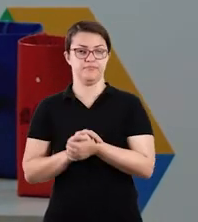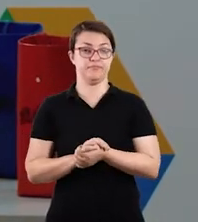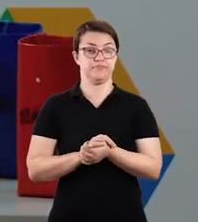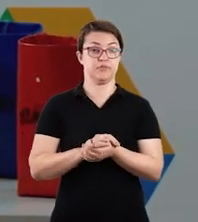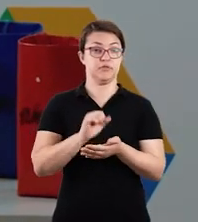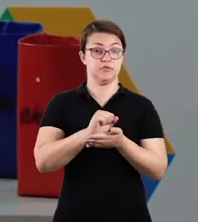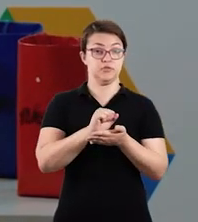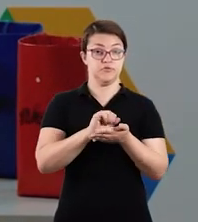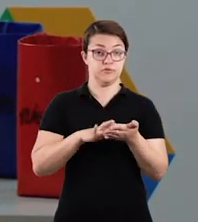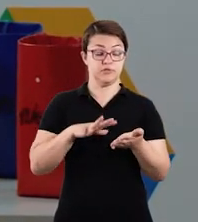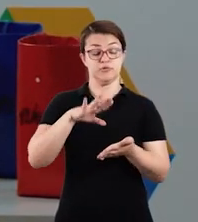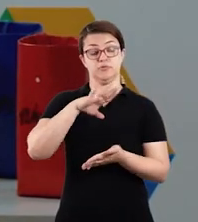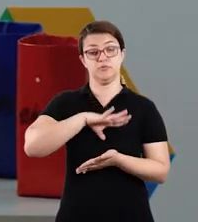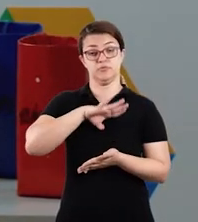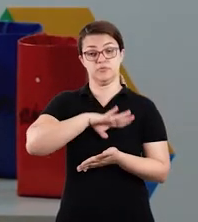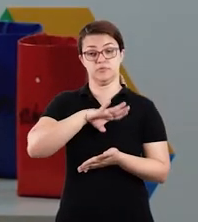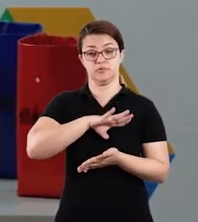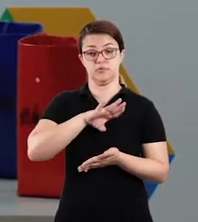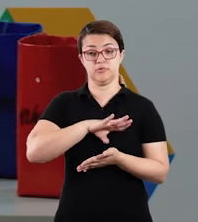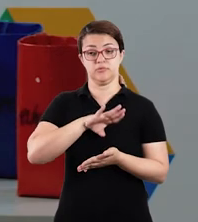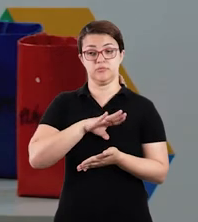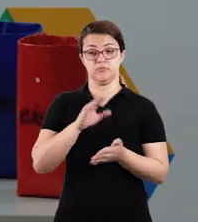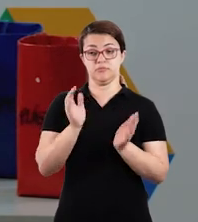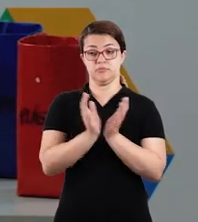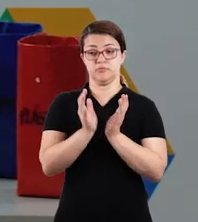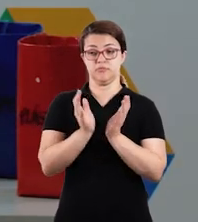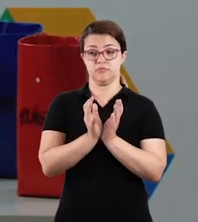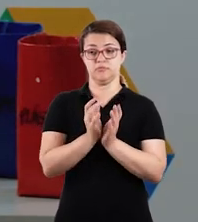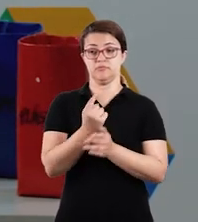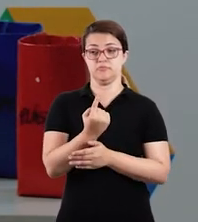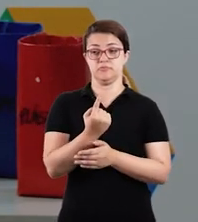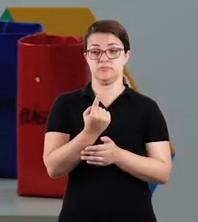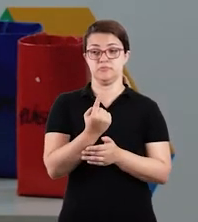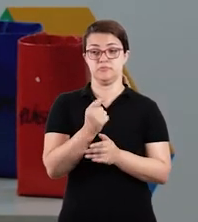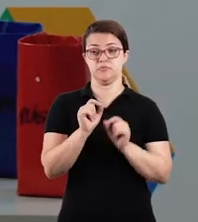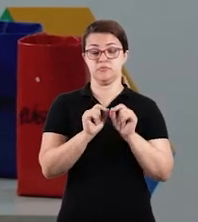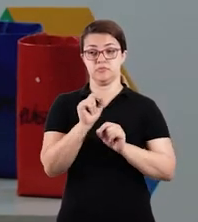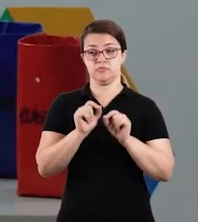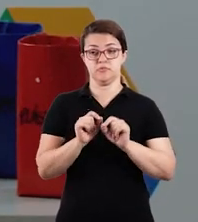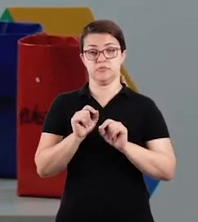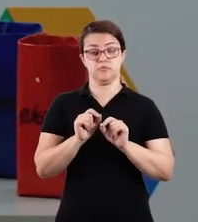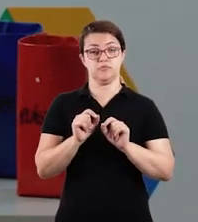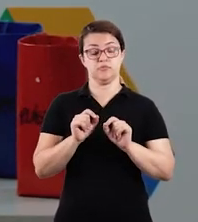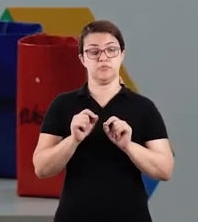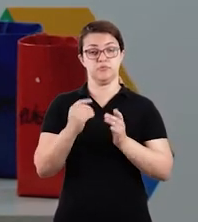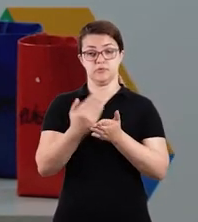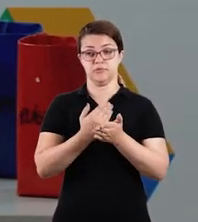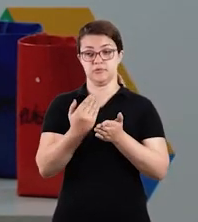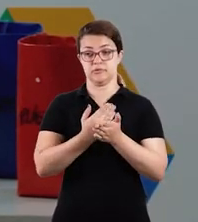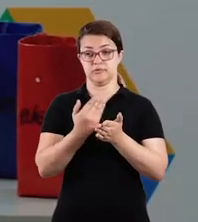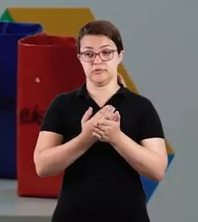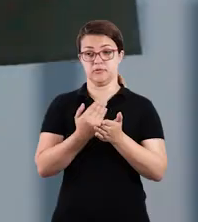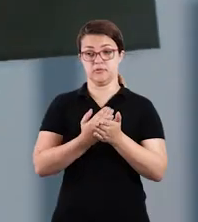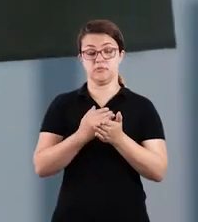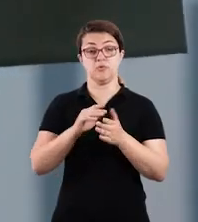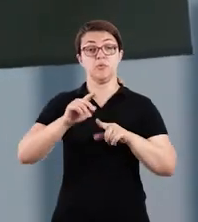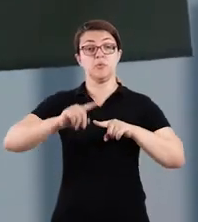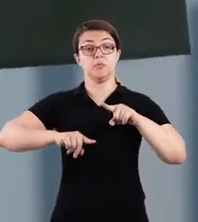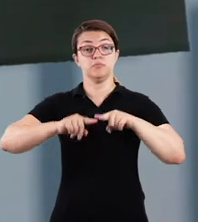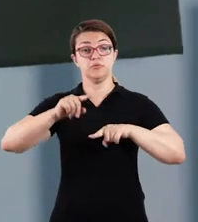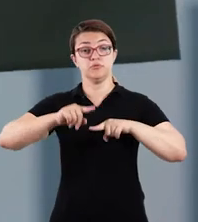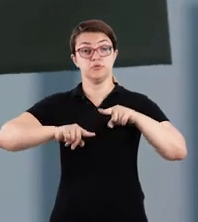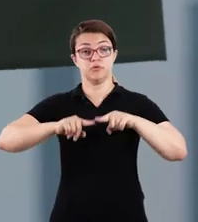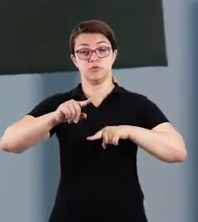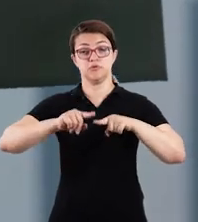portuguesa para o termo 1, vocês irão registrar no caderno o nome desses